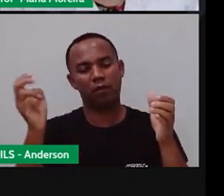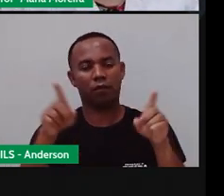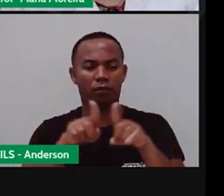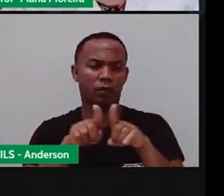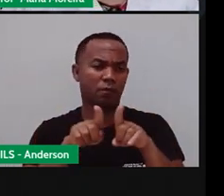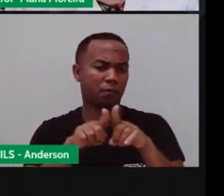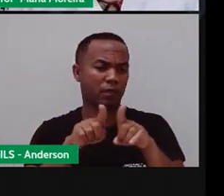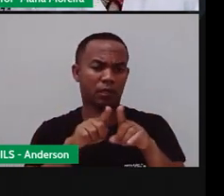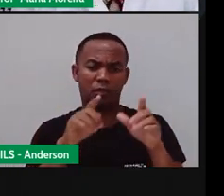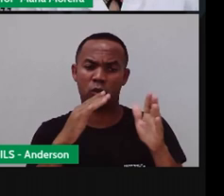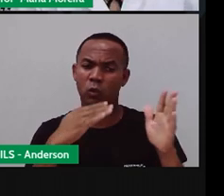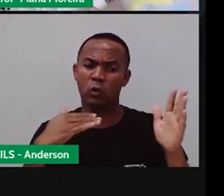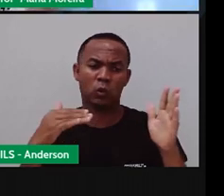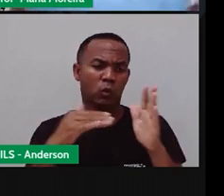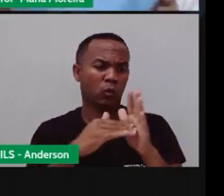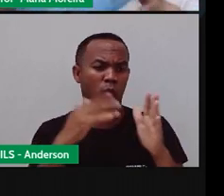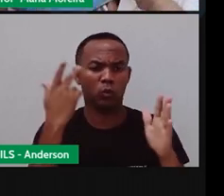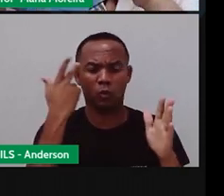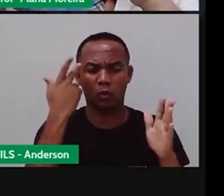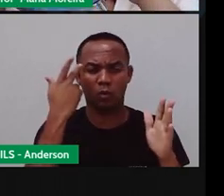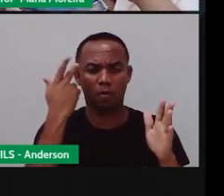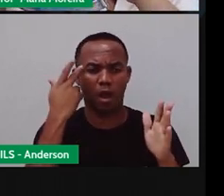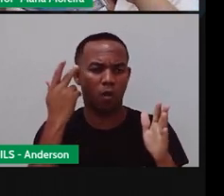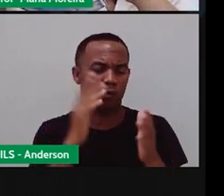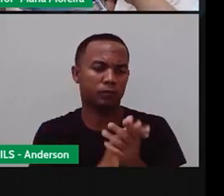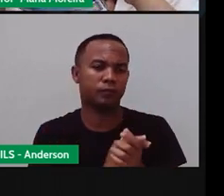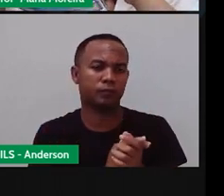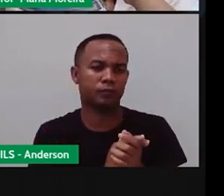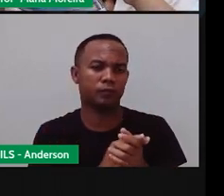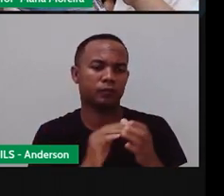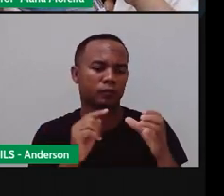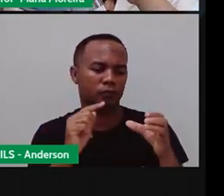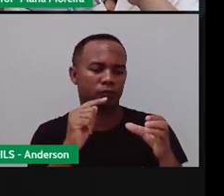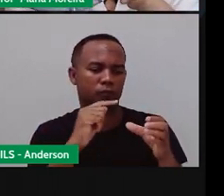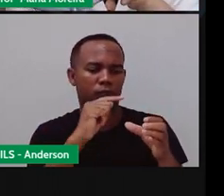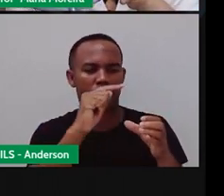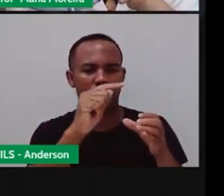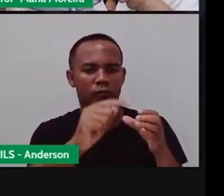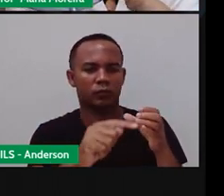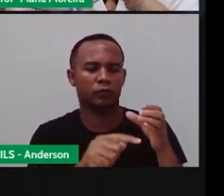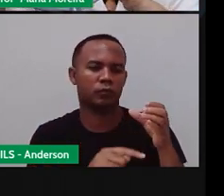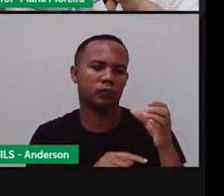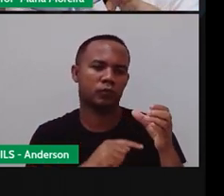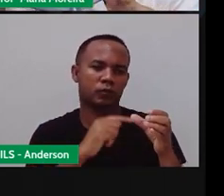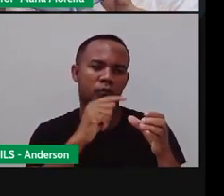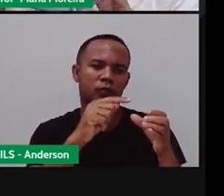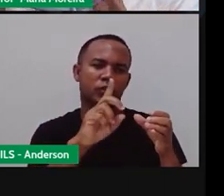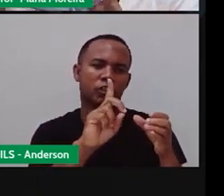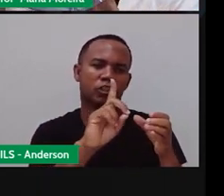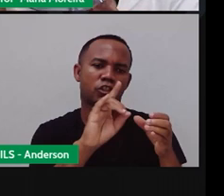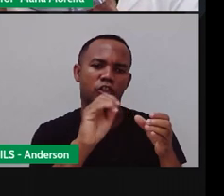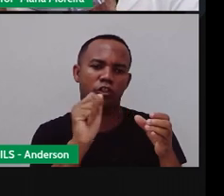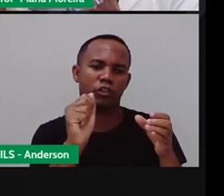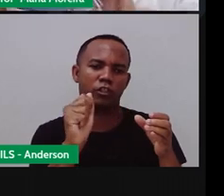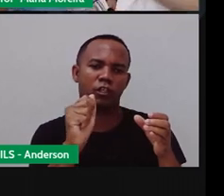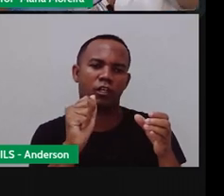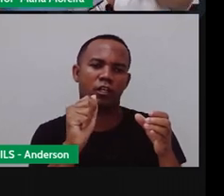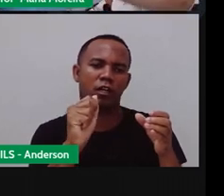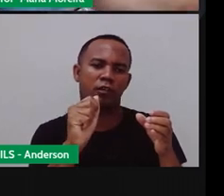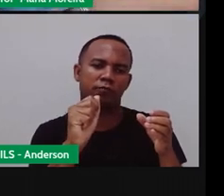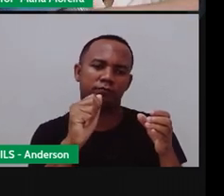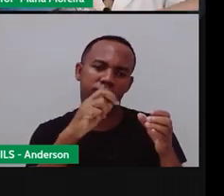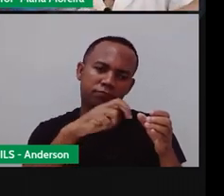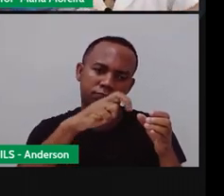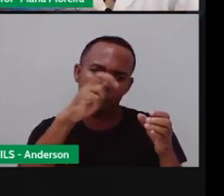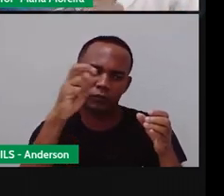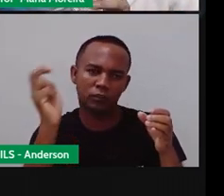depois tudo novamente então aqui esse lado aqui agora já que está aparecendo a luz é dia e o lado que